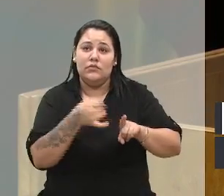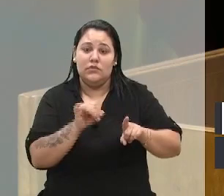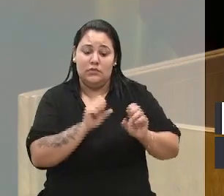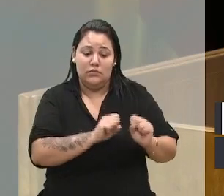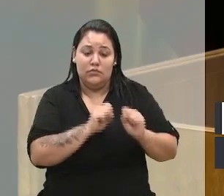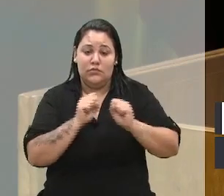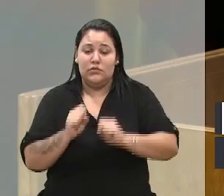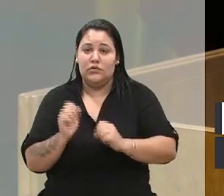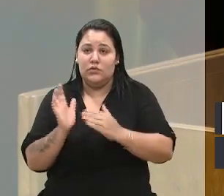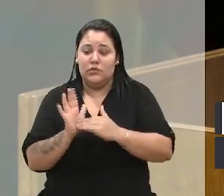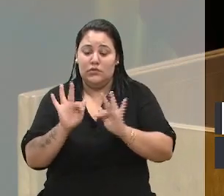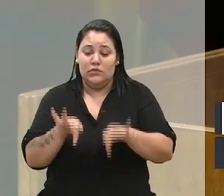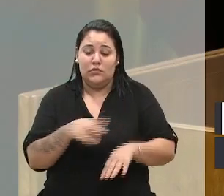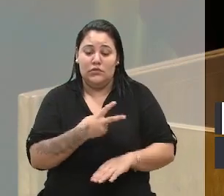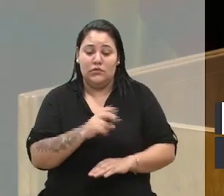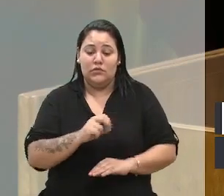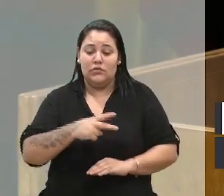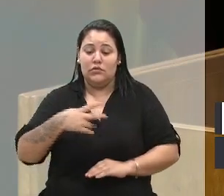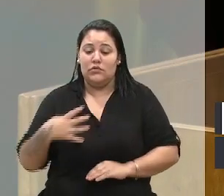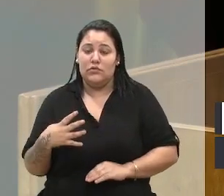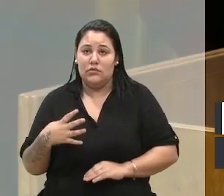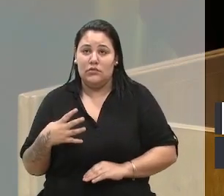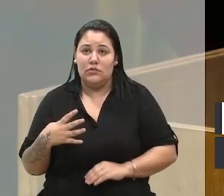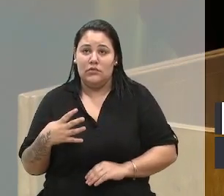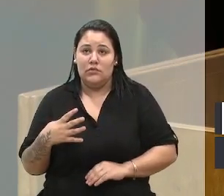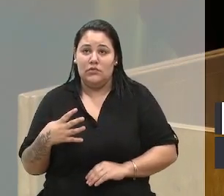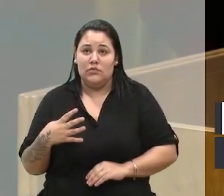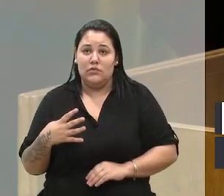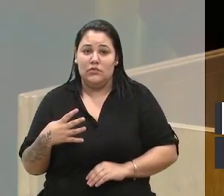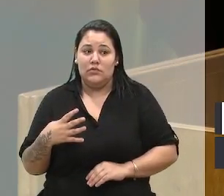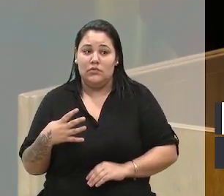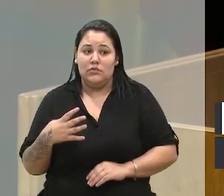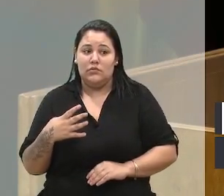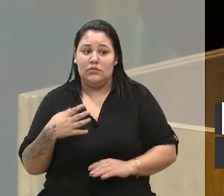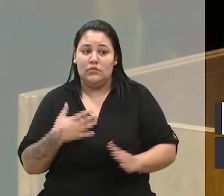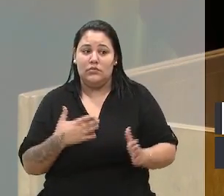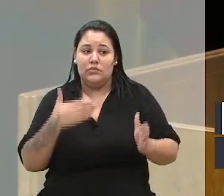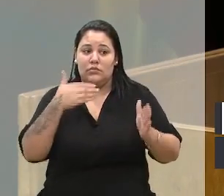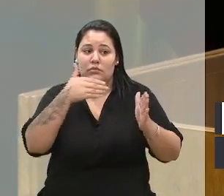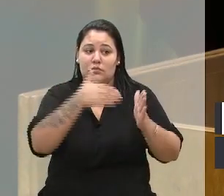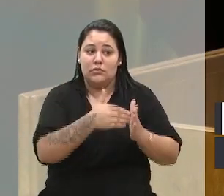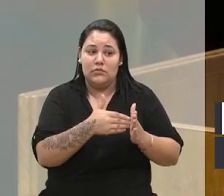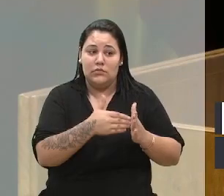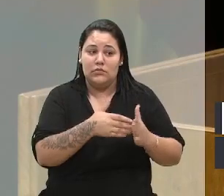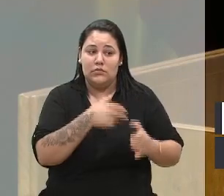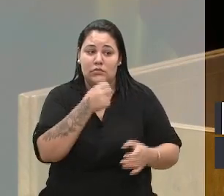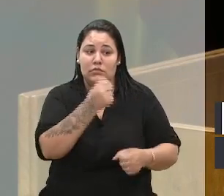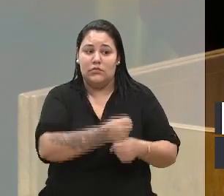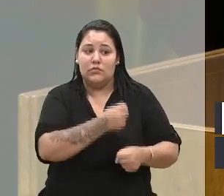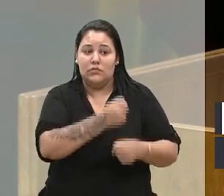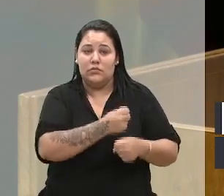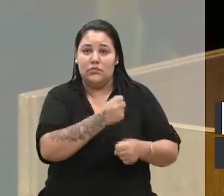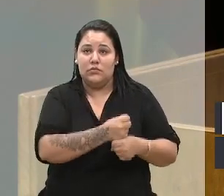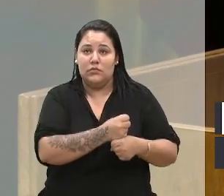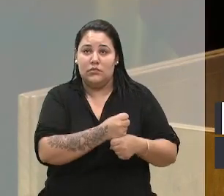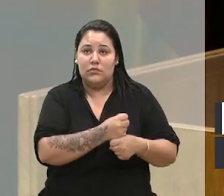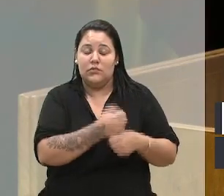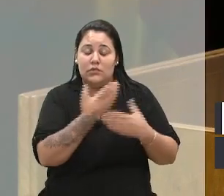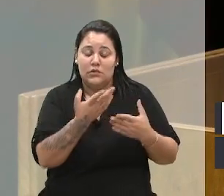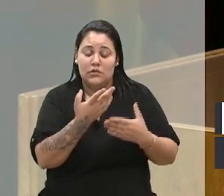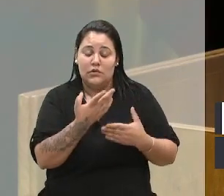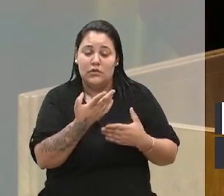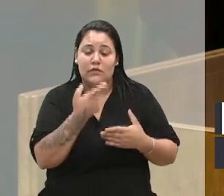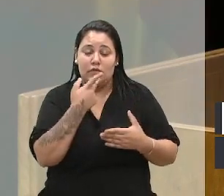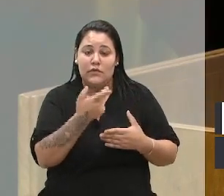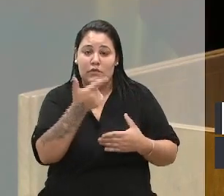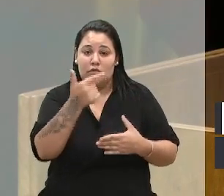final de 2024, para fazer o máximo de obras para Caxias do Sul. Quem ganha a população, volto a frisar, quem paga